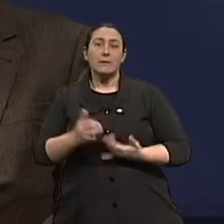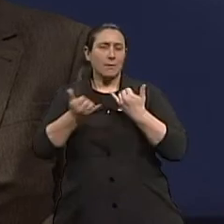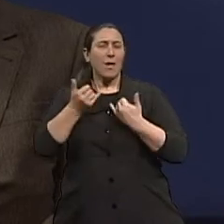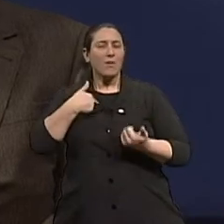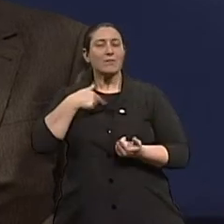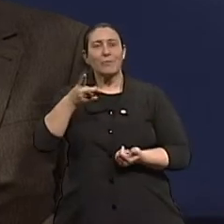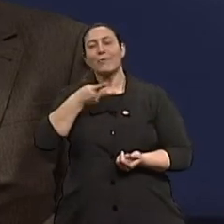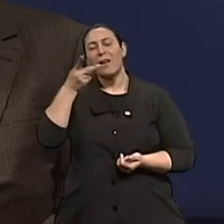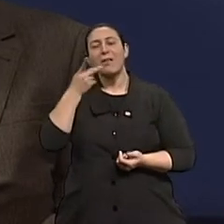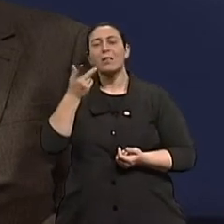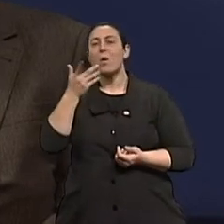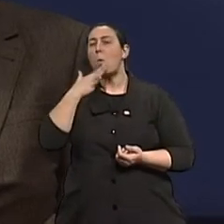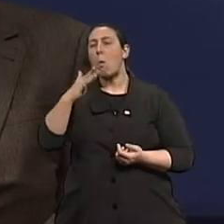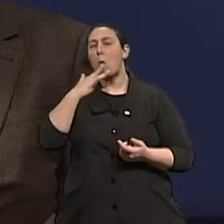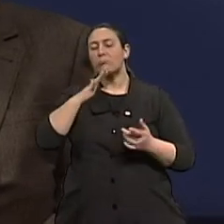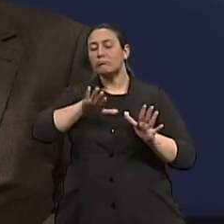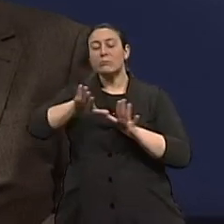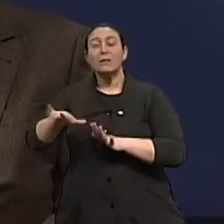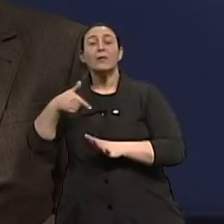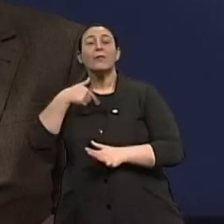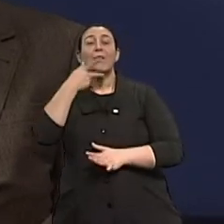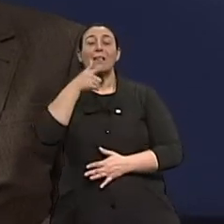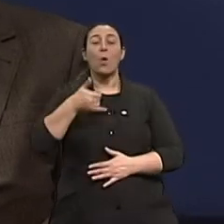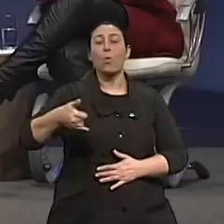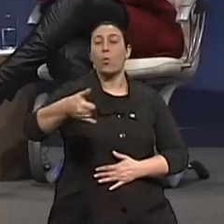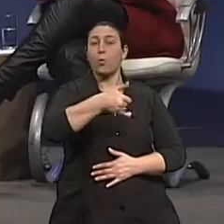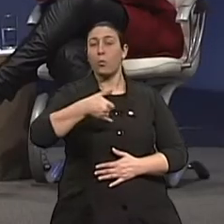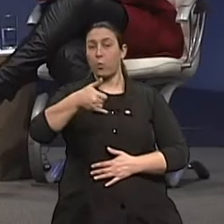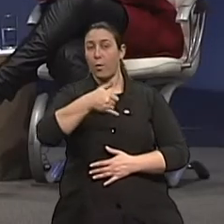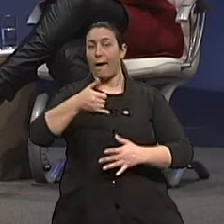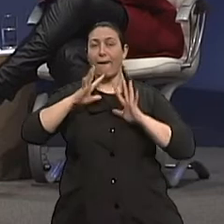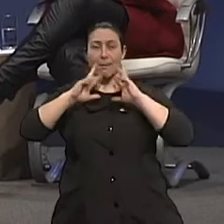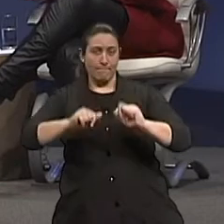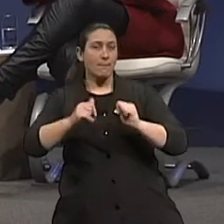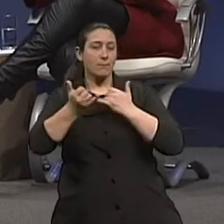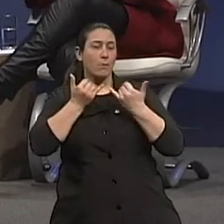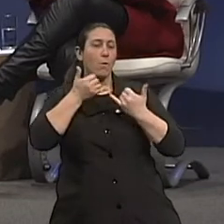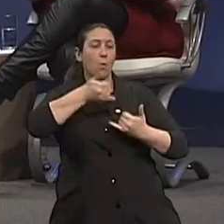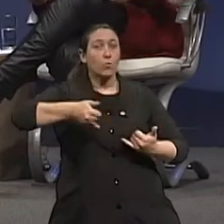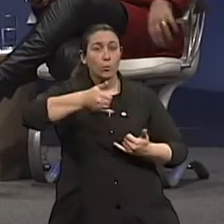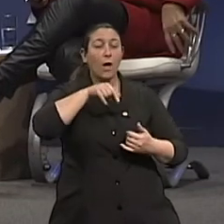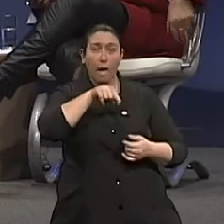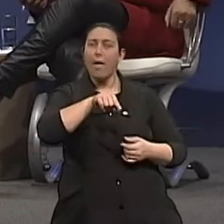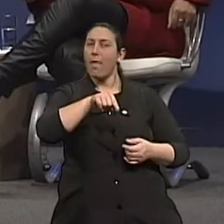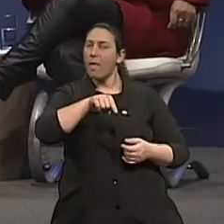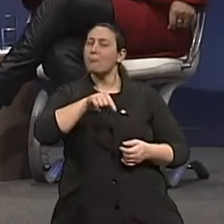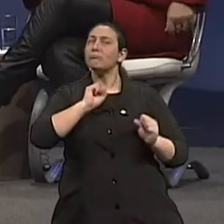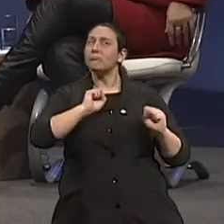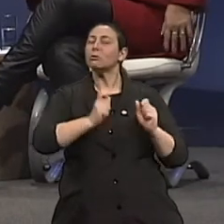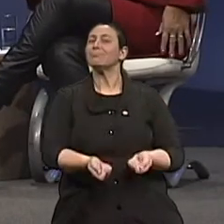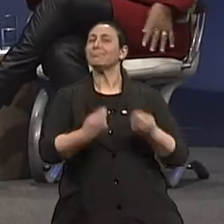e botar a ideia da gordura animal como o fator mais importante. Realmente,